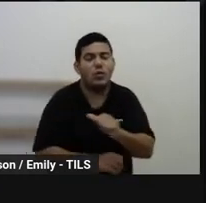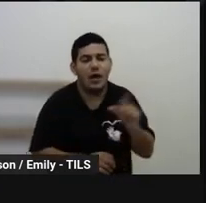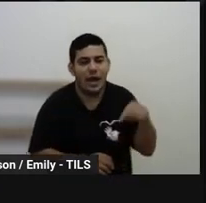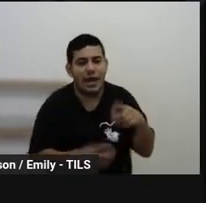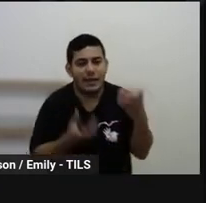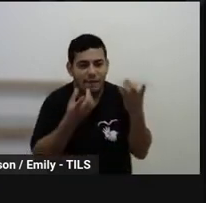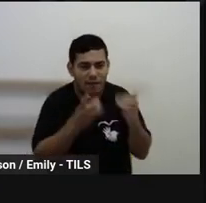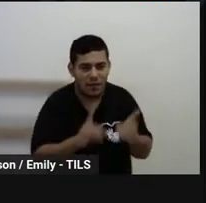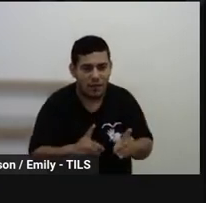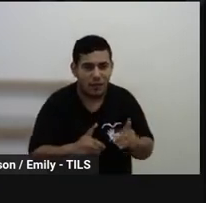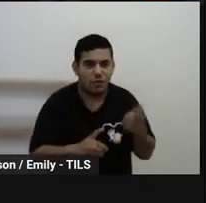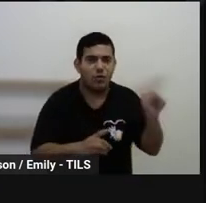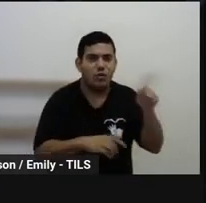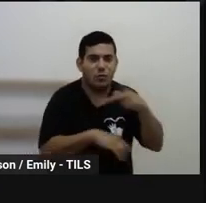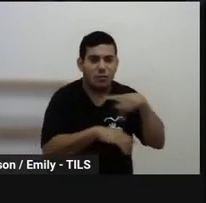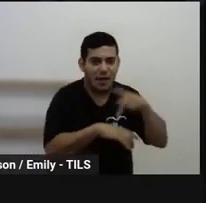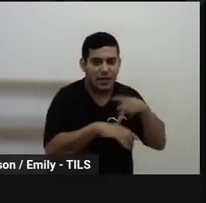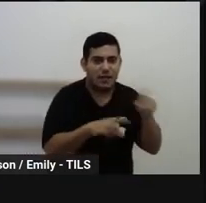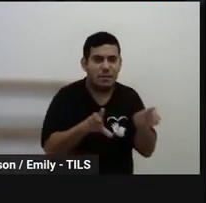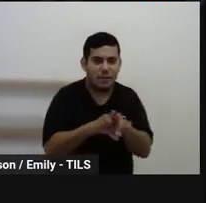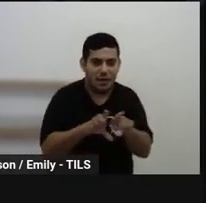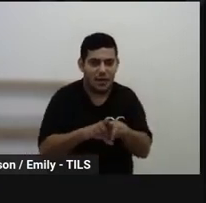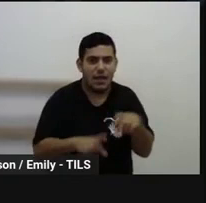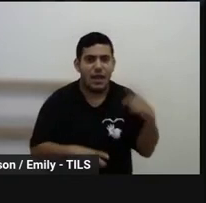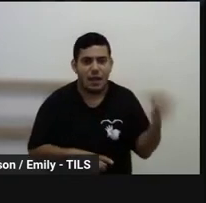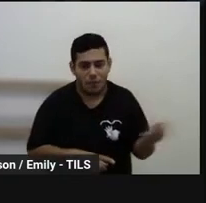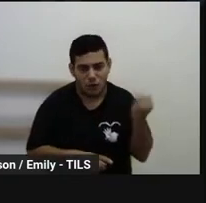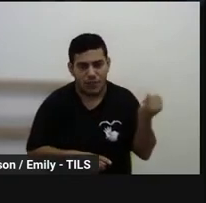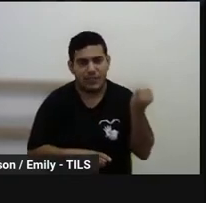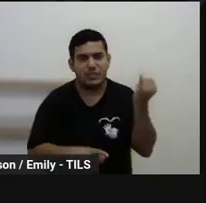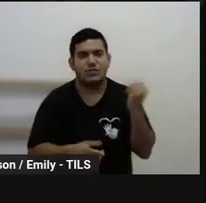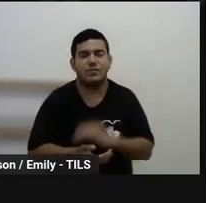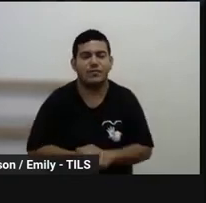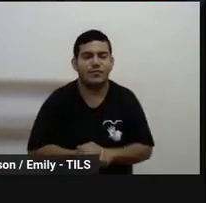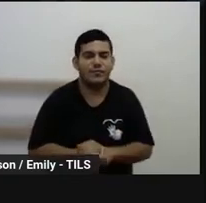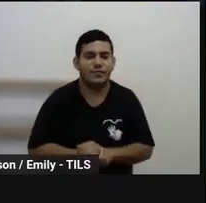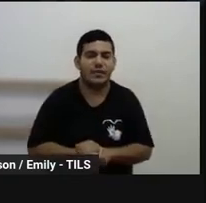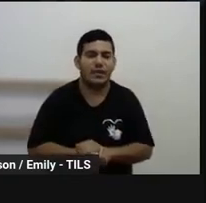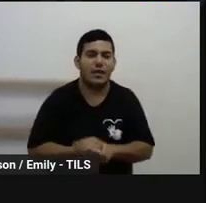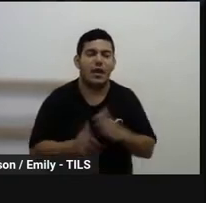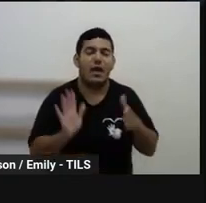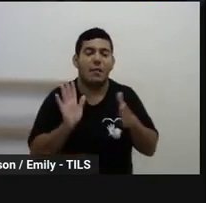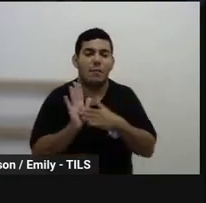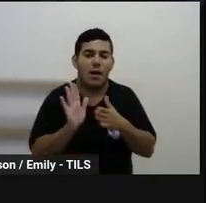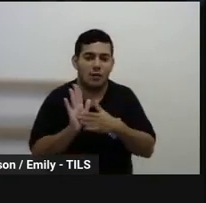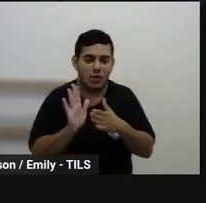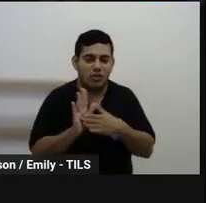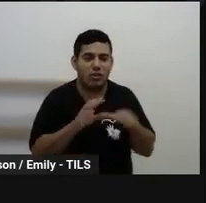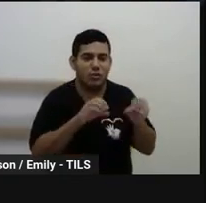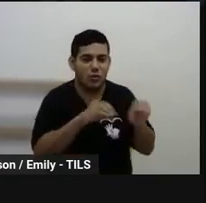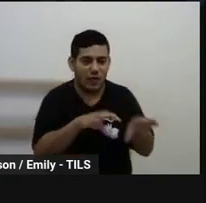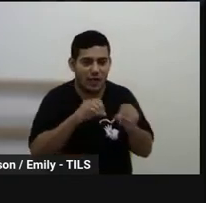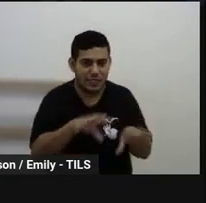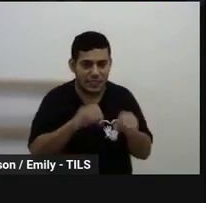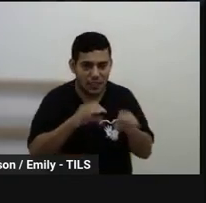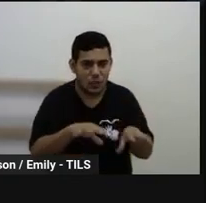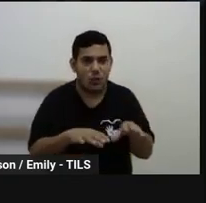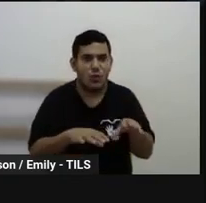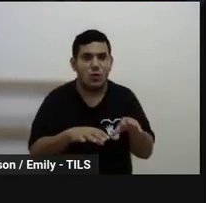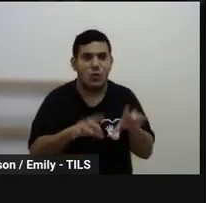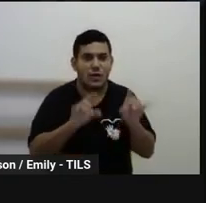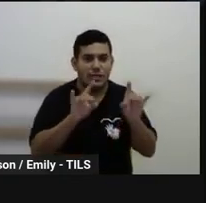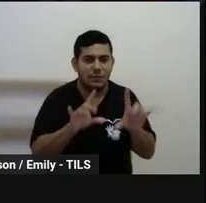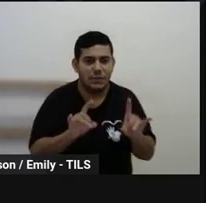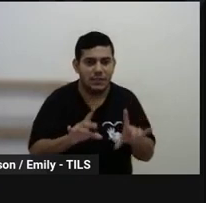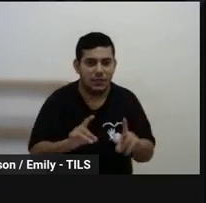outras nacionalidades, né, eu acho que é pertinente, sim, a pauta de educação especial, mas a gente está tratando aqui de